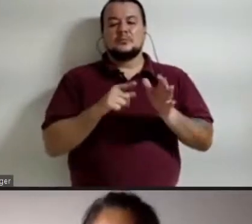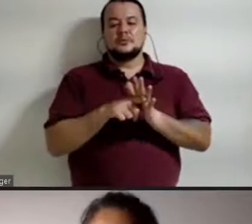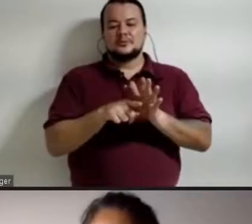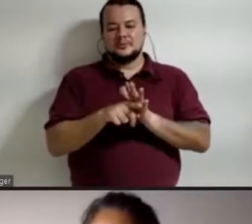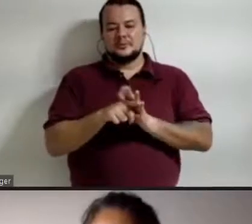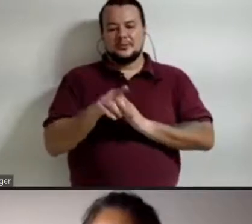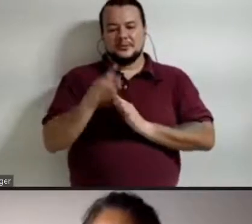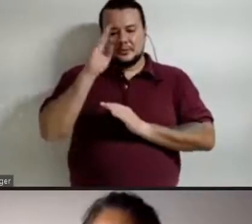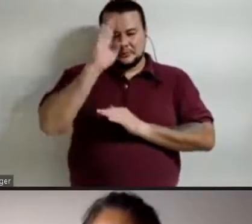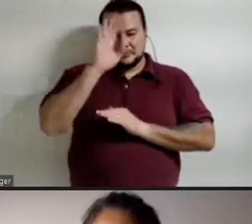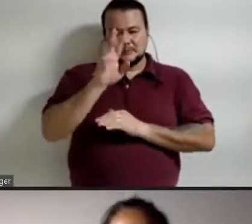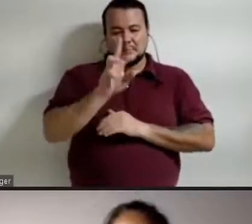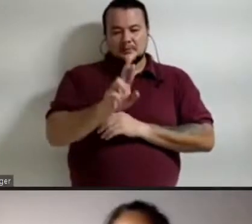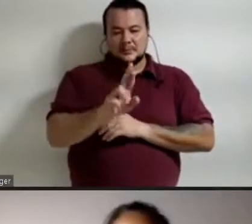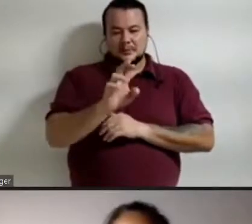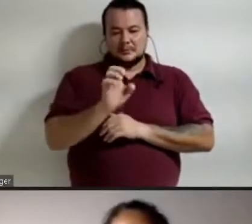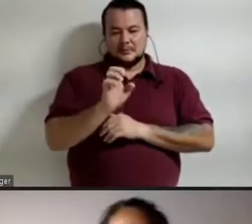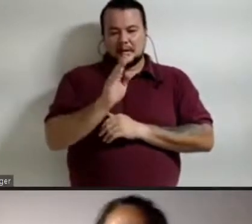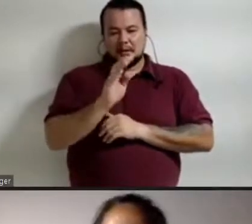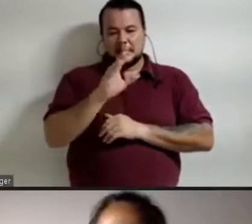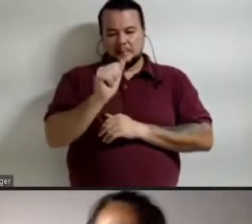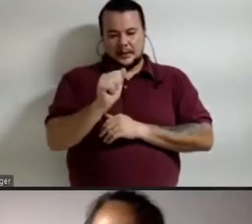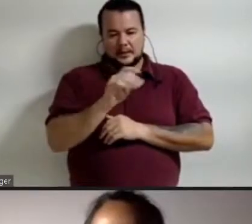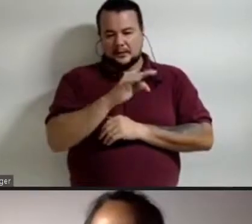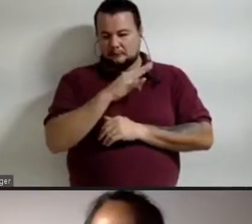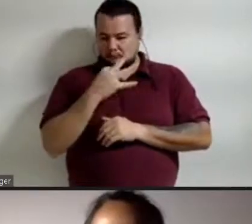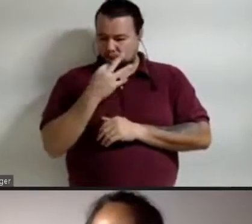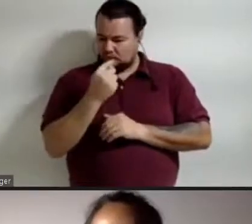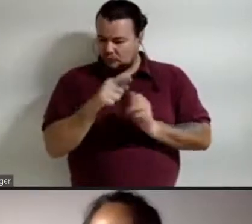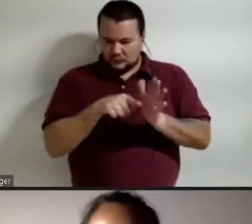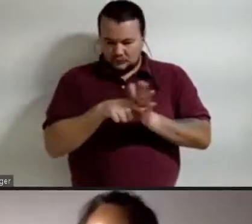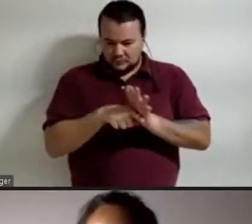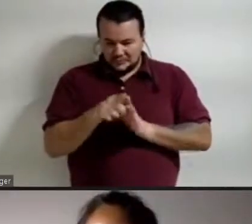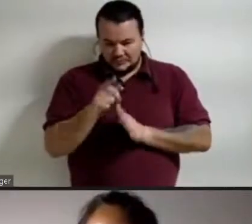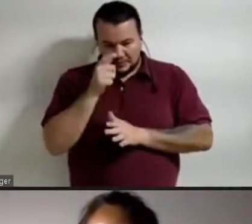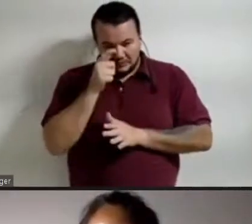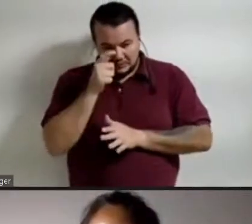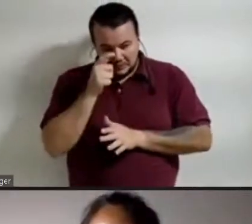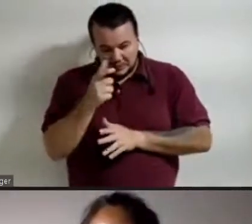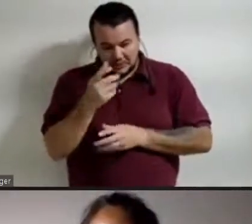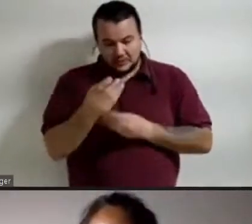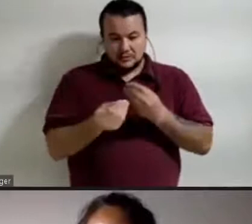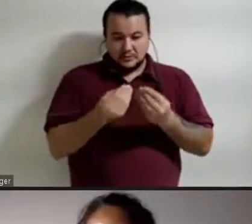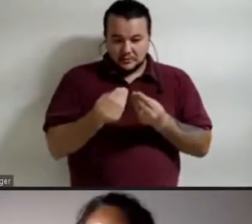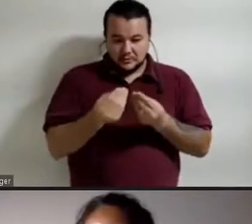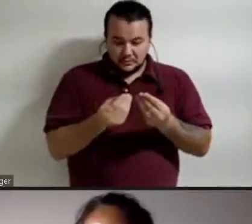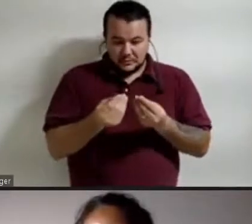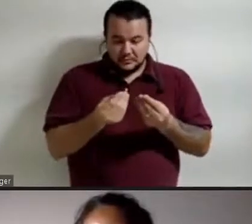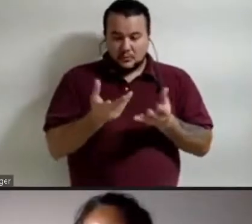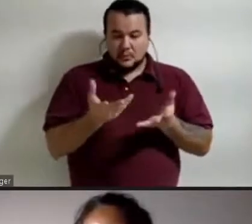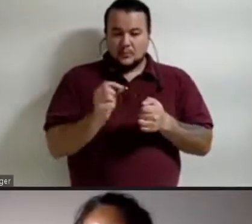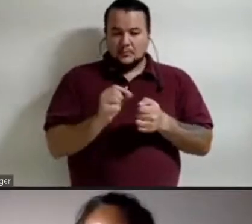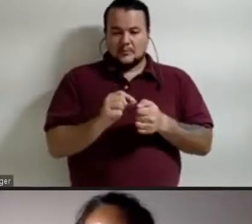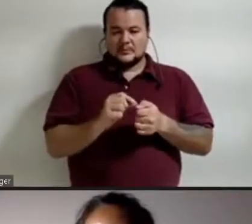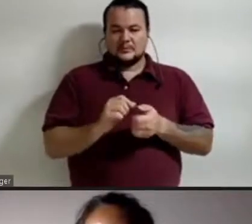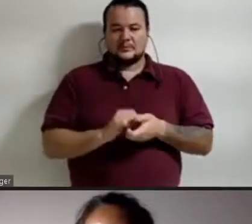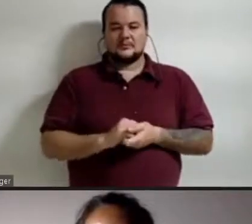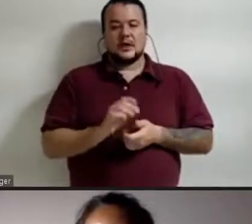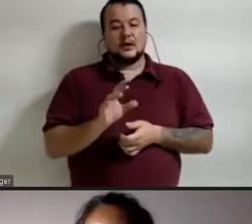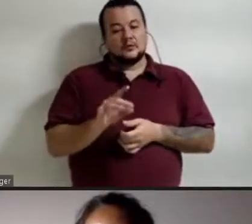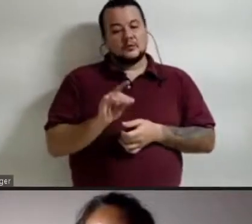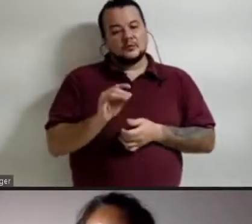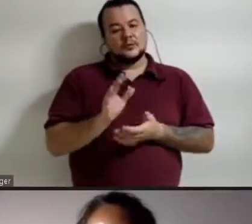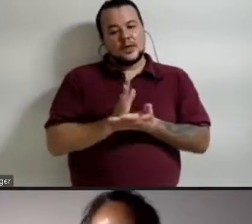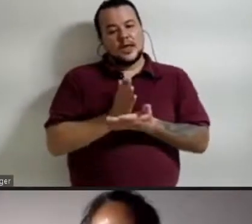Rebeca, todos nós pesquisadores interessados em saber como devemos fazer. Eu vou selecionar algumas